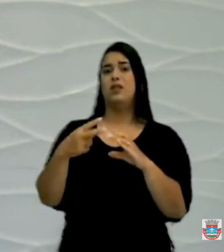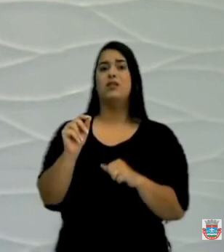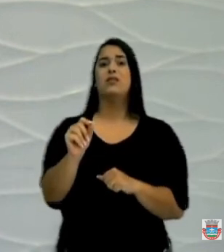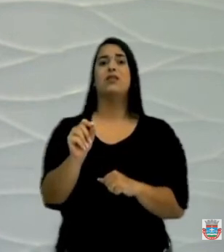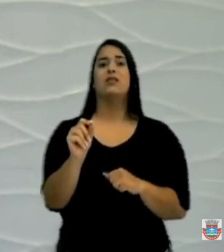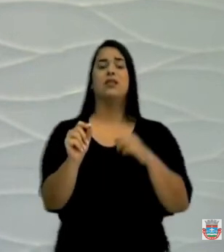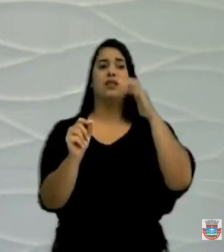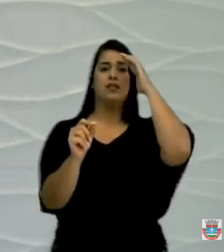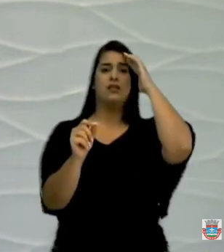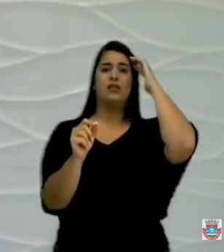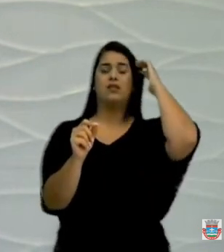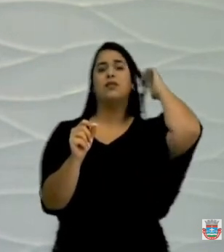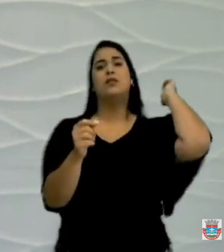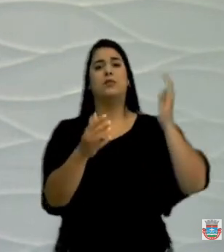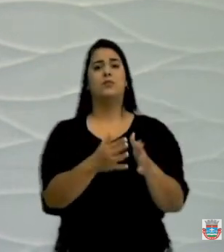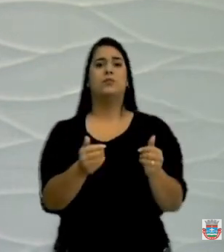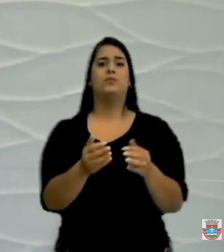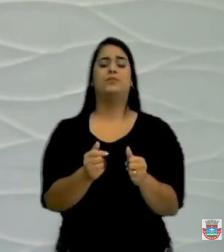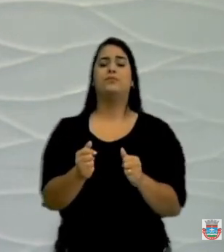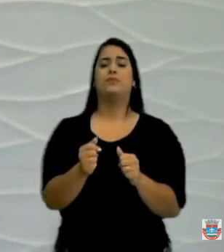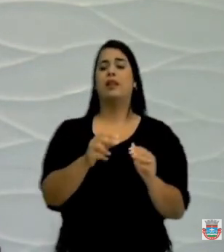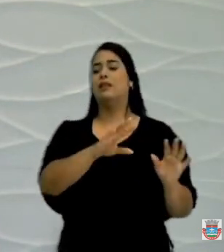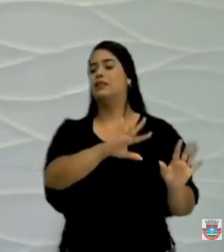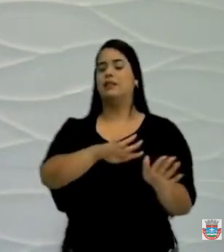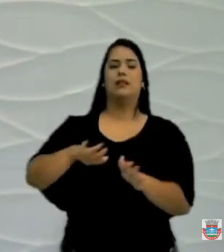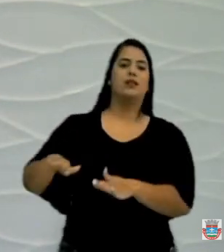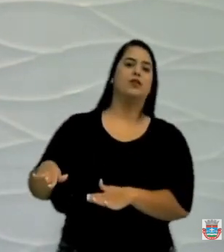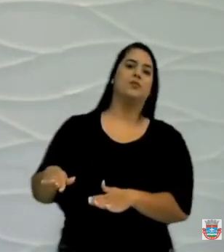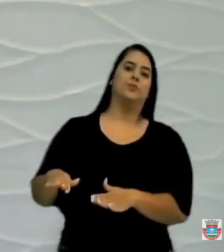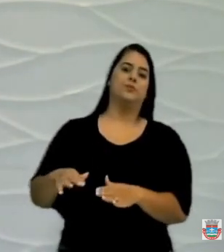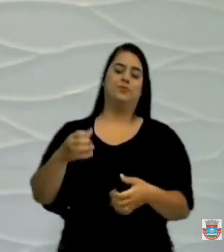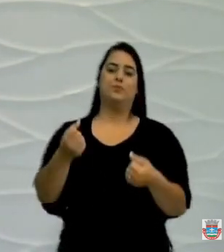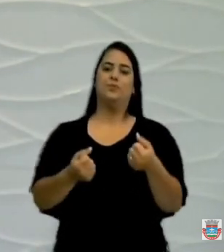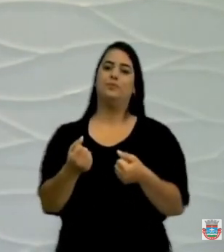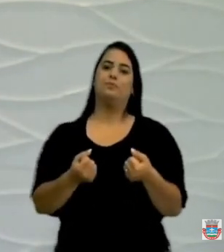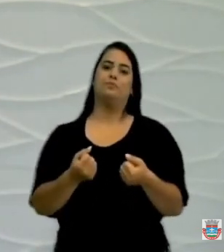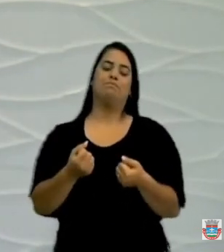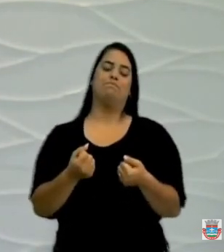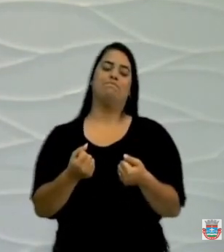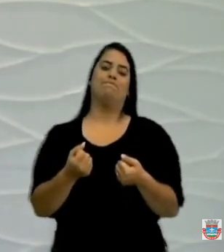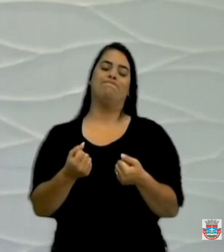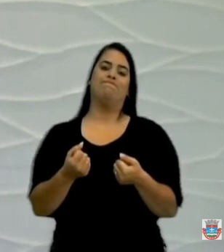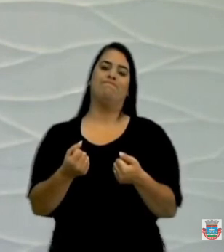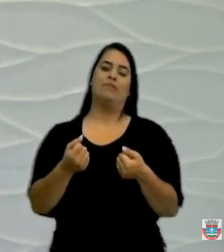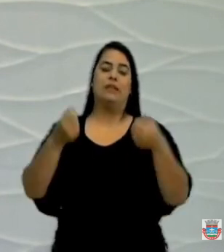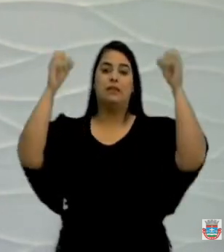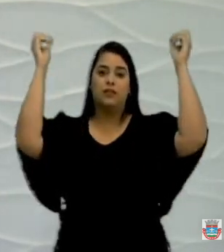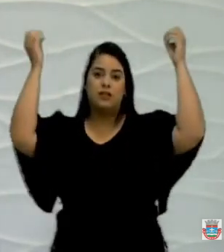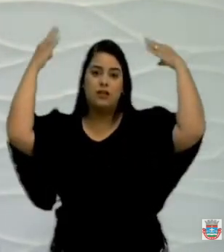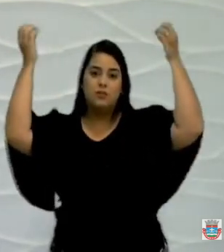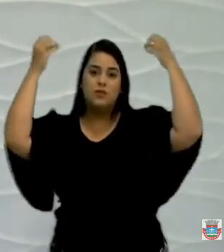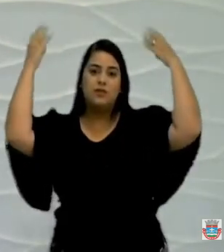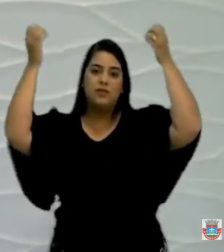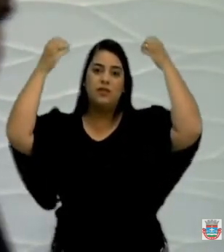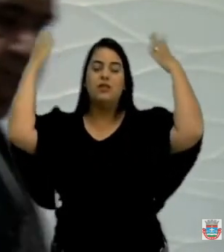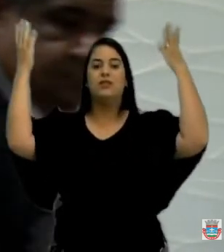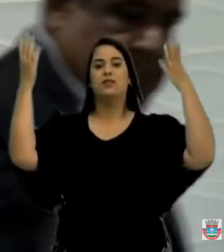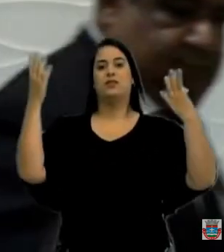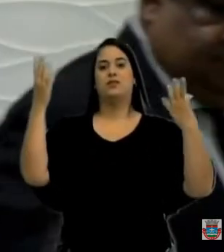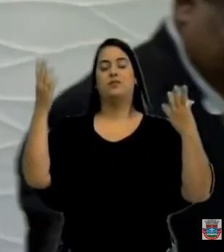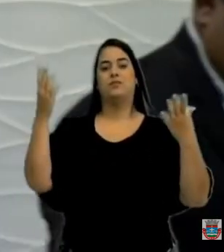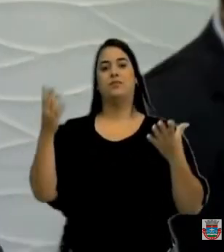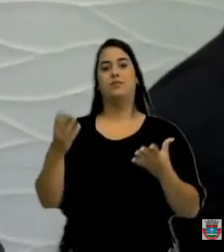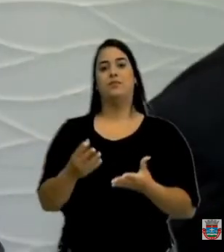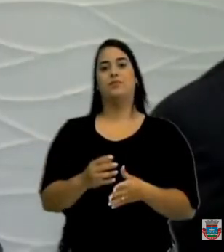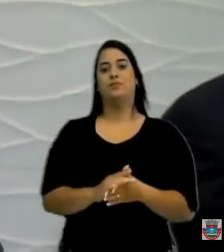pediu o afastamento do carro porque não aguentava a pressão, nem as condições das ambulâncias, nem as condições que dava a ele para ele trabalhar. As ambulâncias,